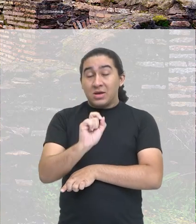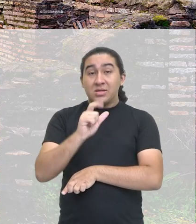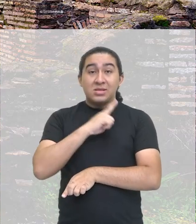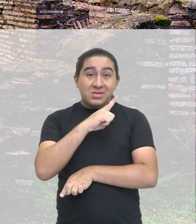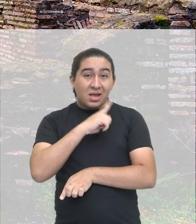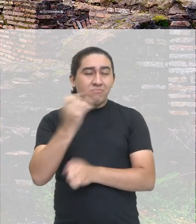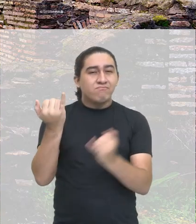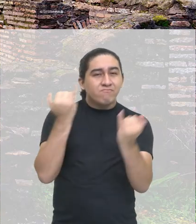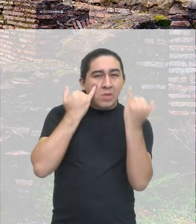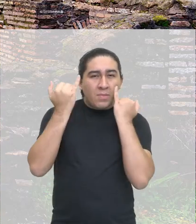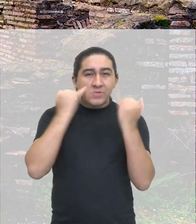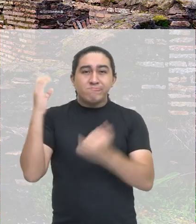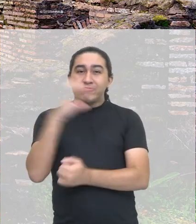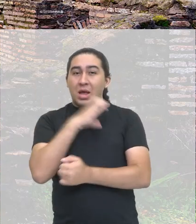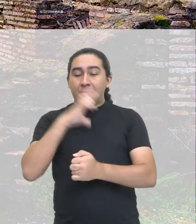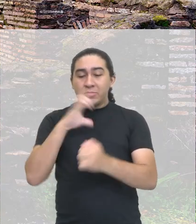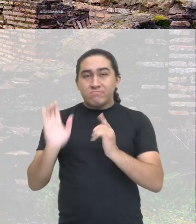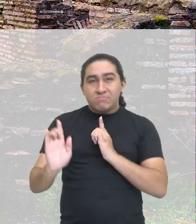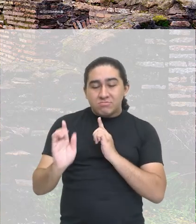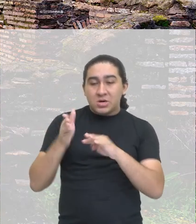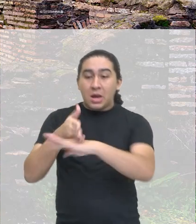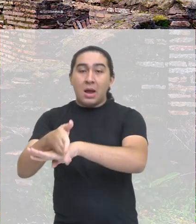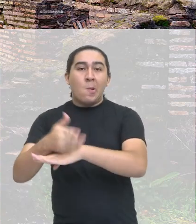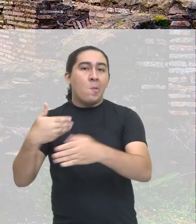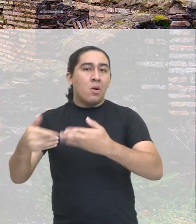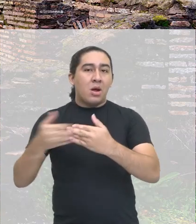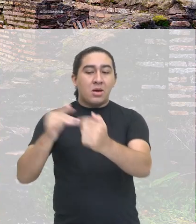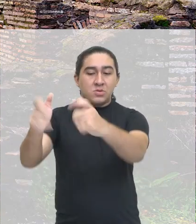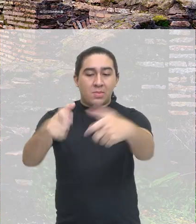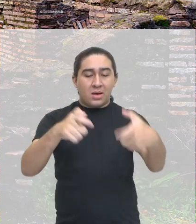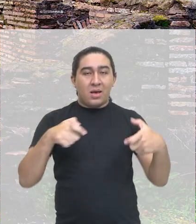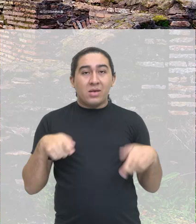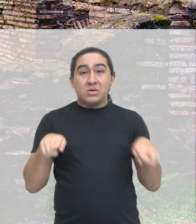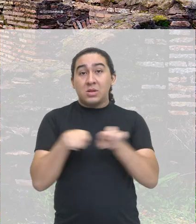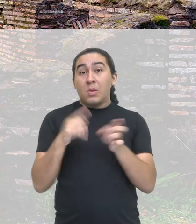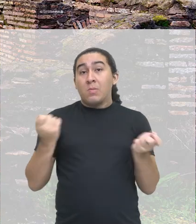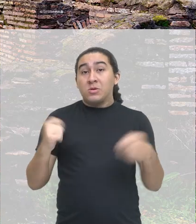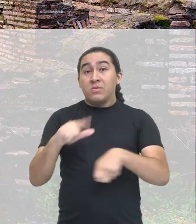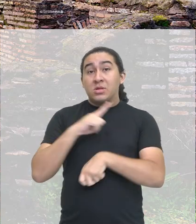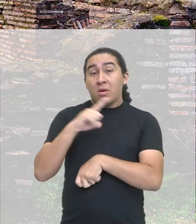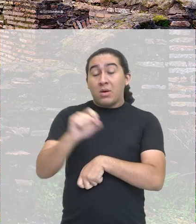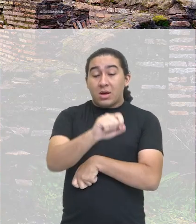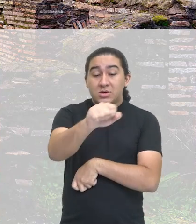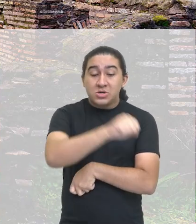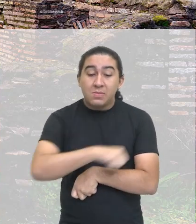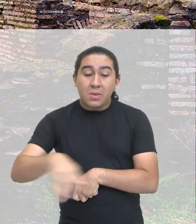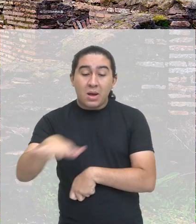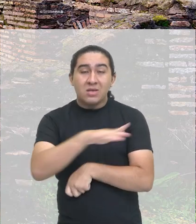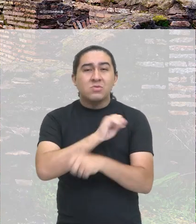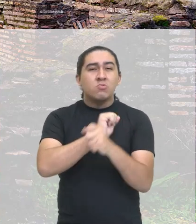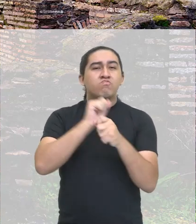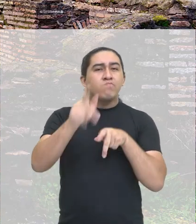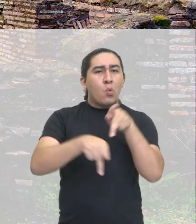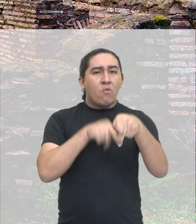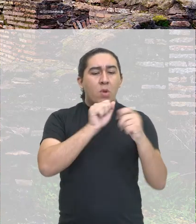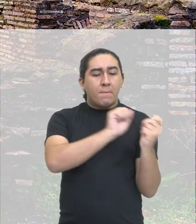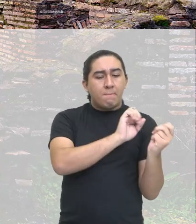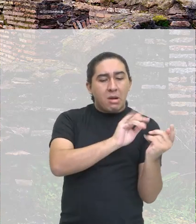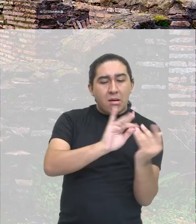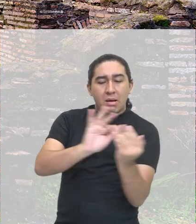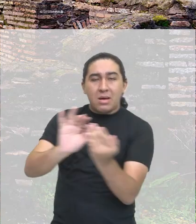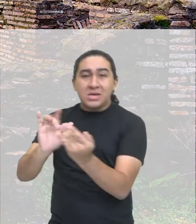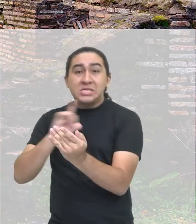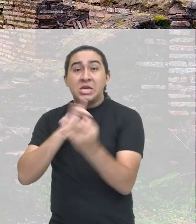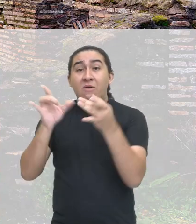de informações para se chegar em qualquer parte da província, eram por elas também que circulavam caravanas que levavam esses